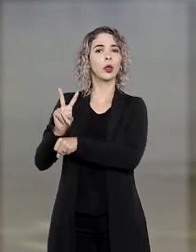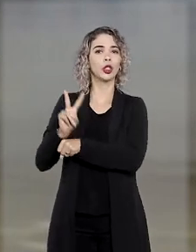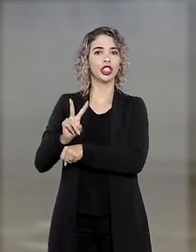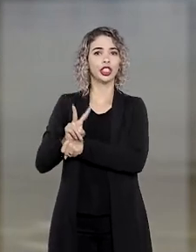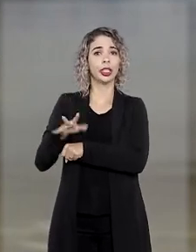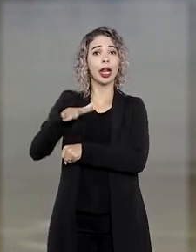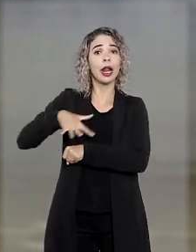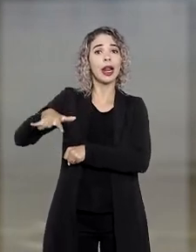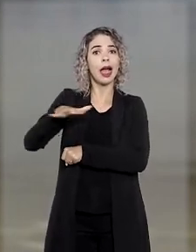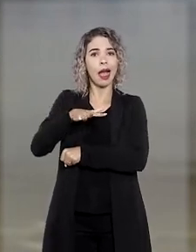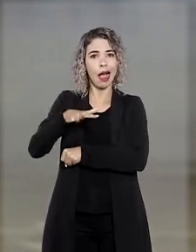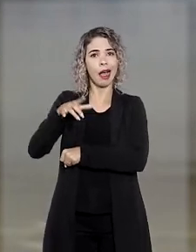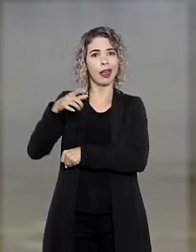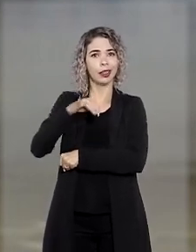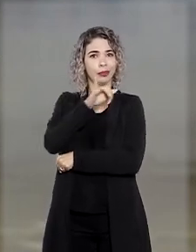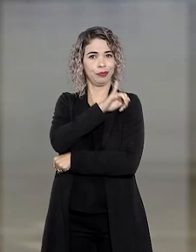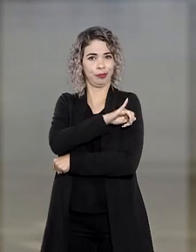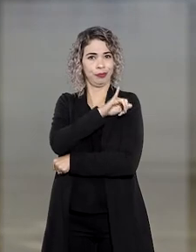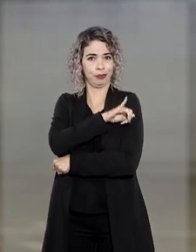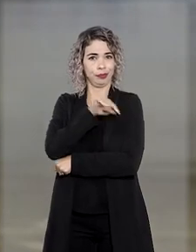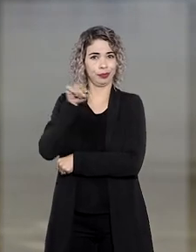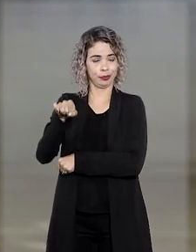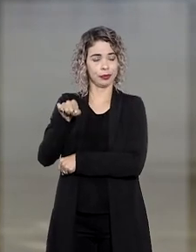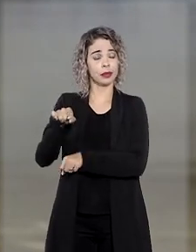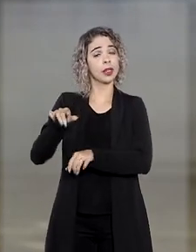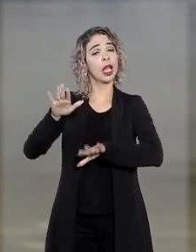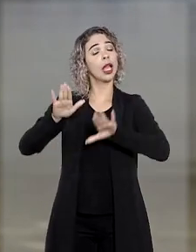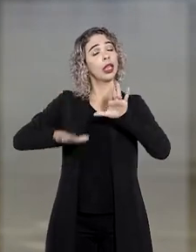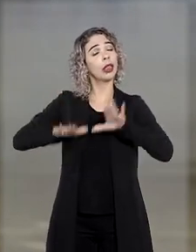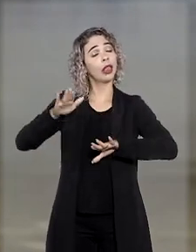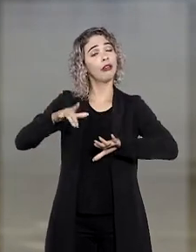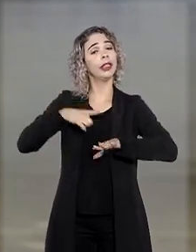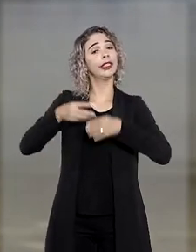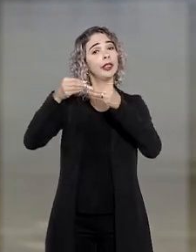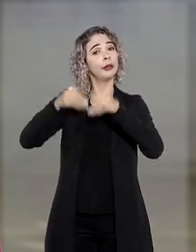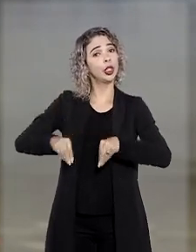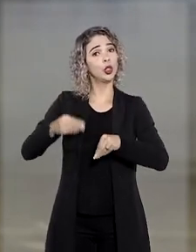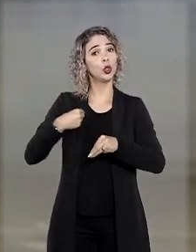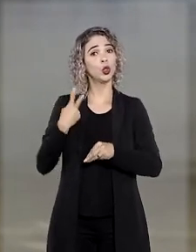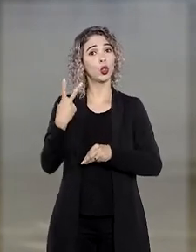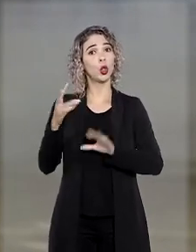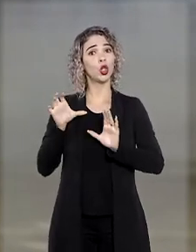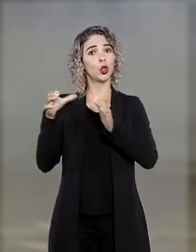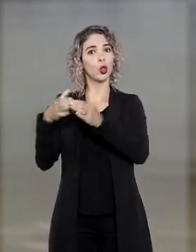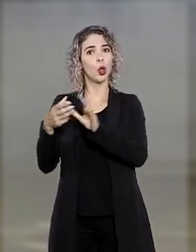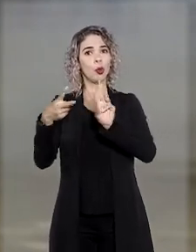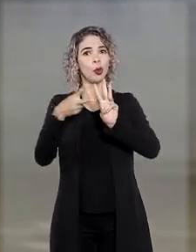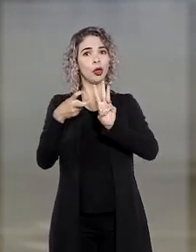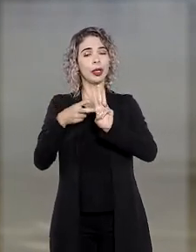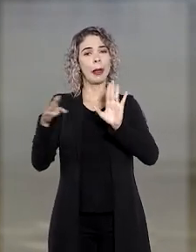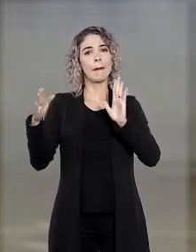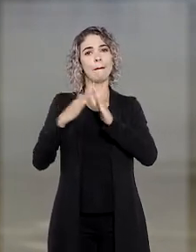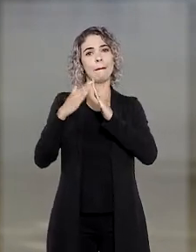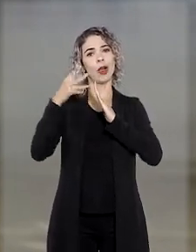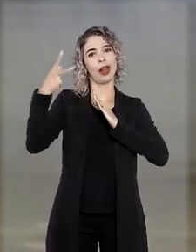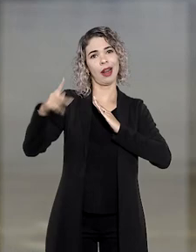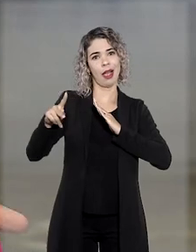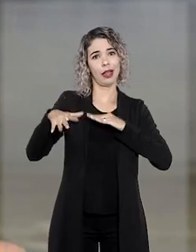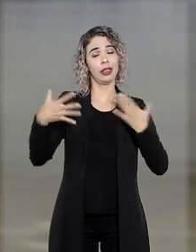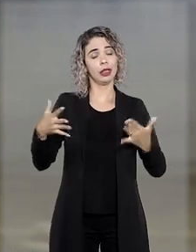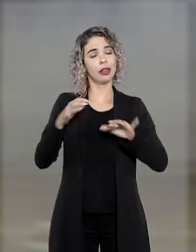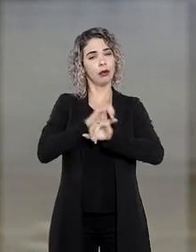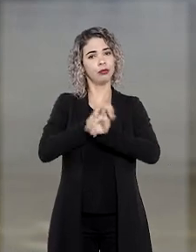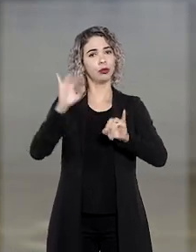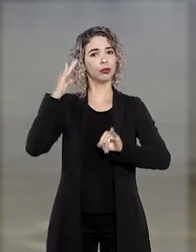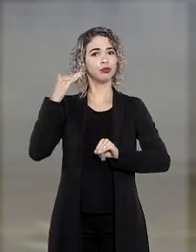ecossistema de restinga da Lagoa de Maricá e há possibilidade de danos a dois grupos indígenas que habitam a região. A